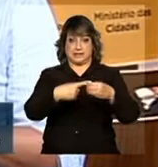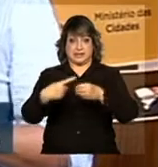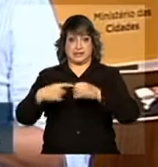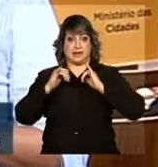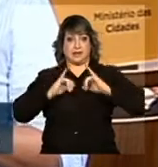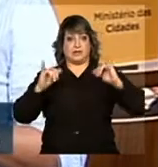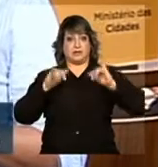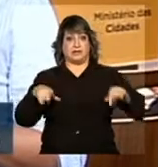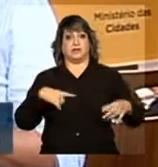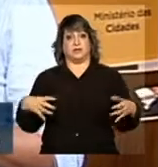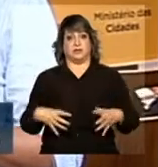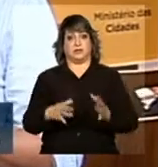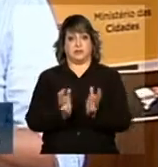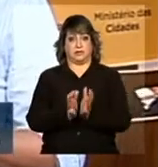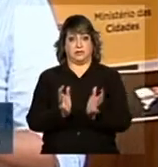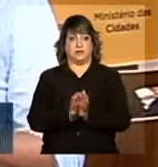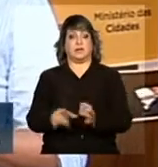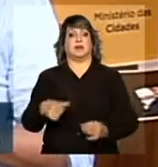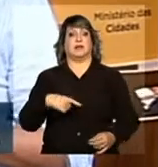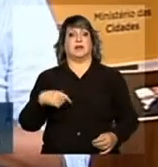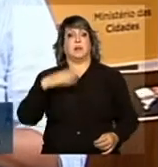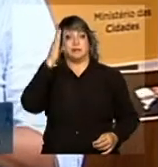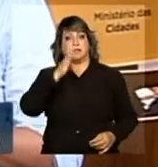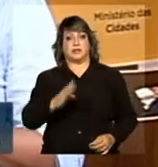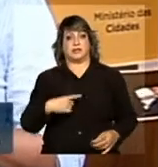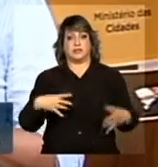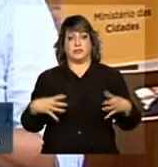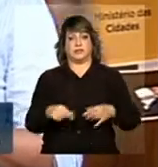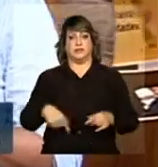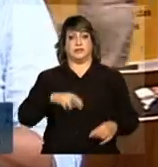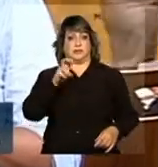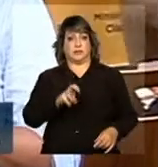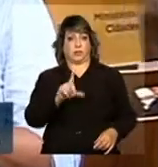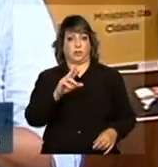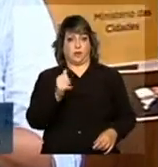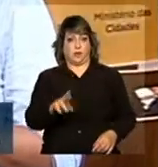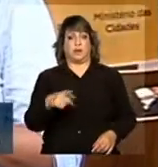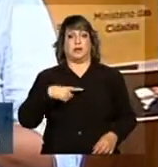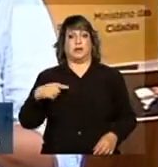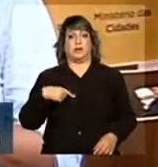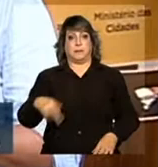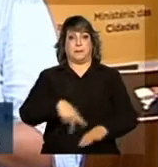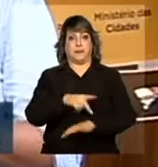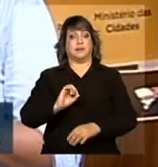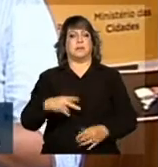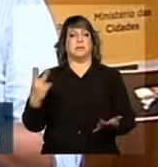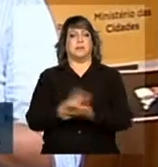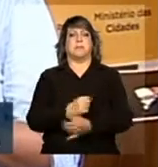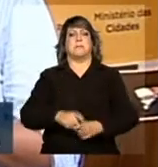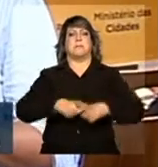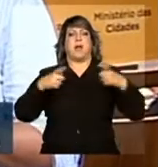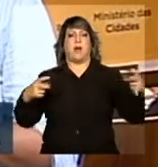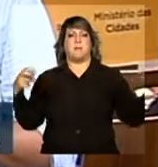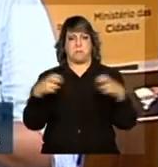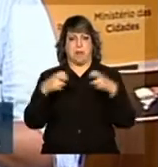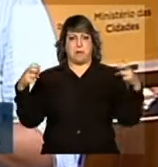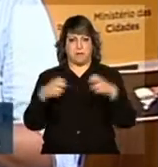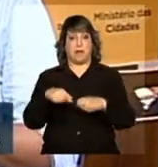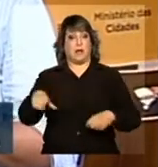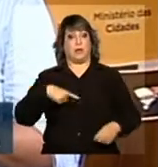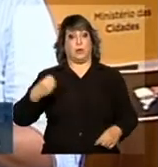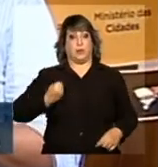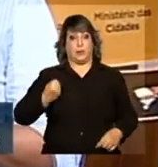Cidades, o Brasil aparece em quinto lugar no ranking de países com maior número de acidentes. E o número de mortes de